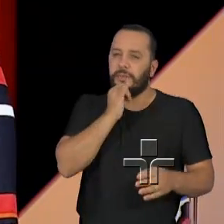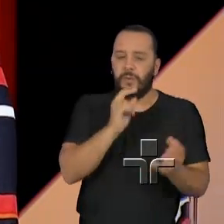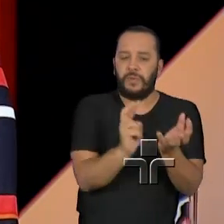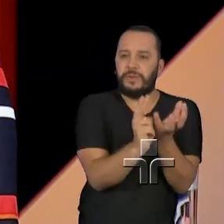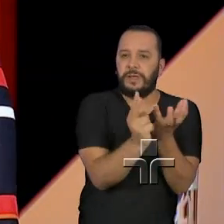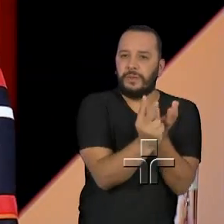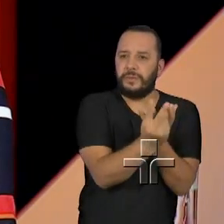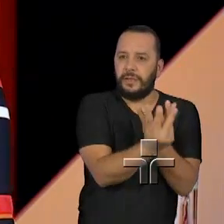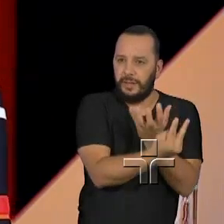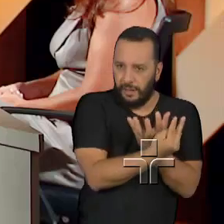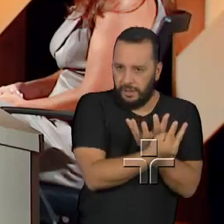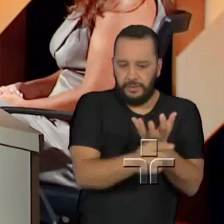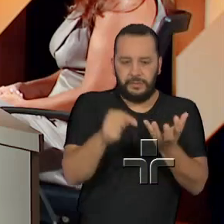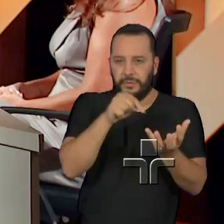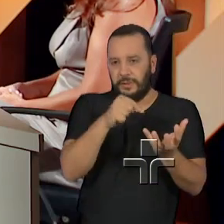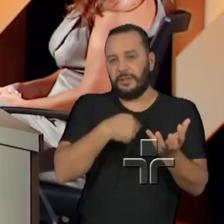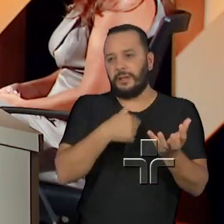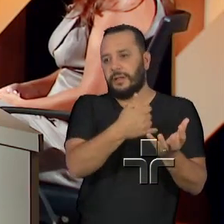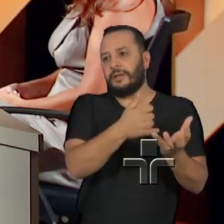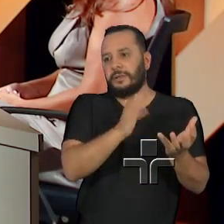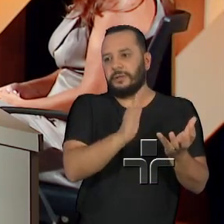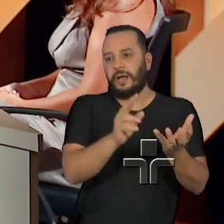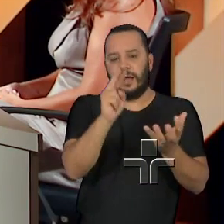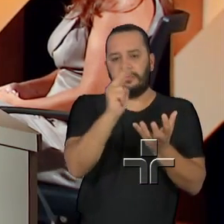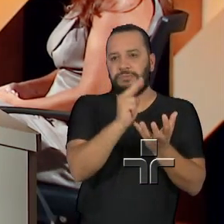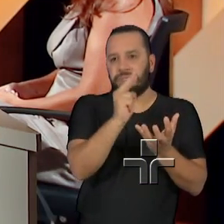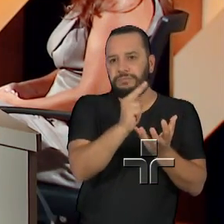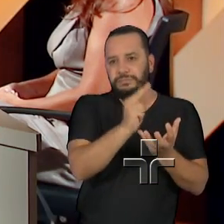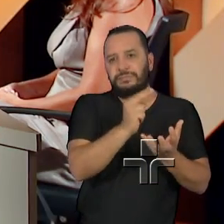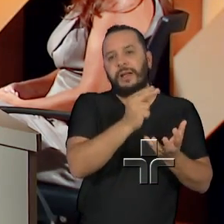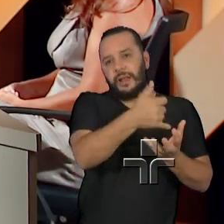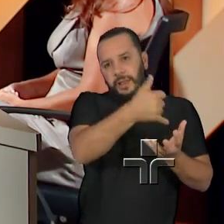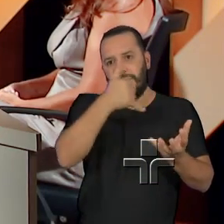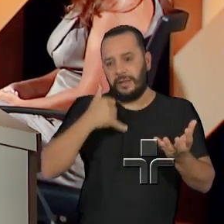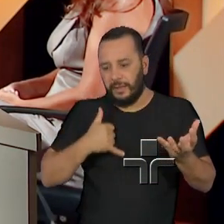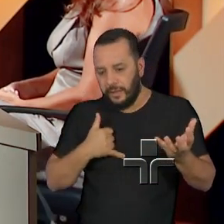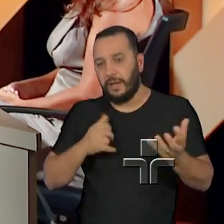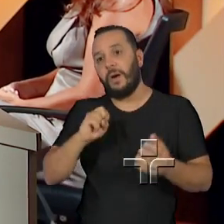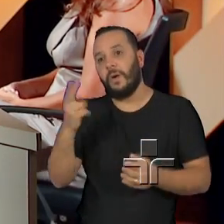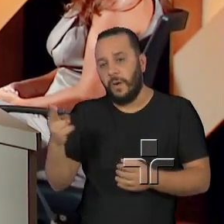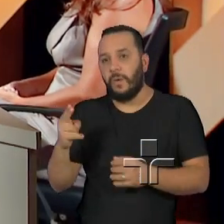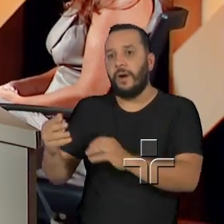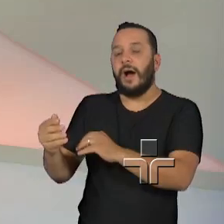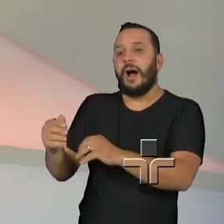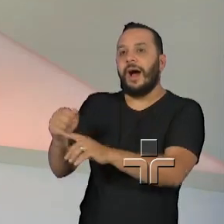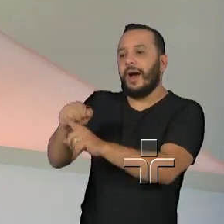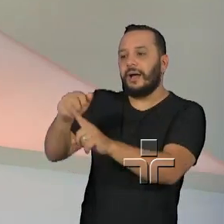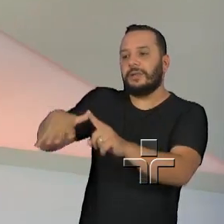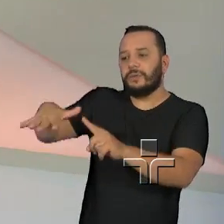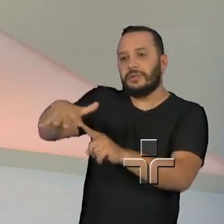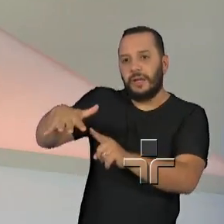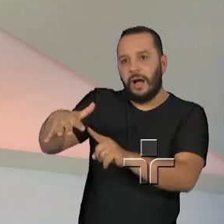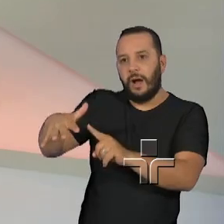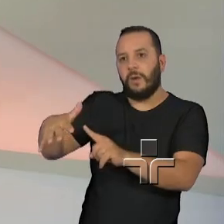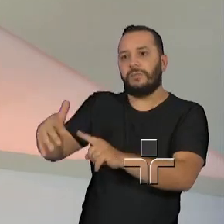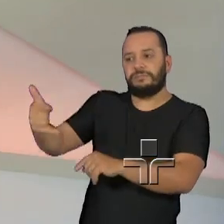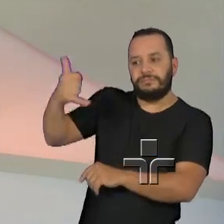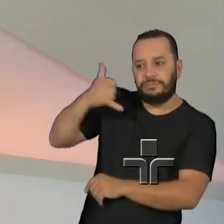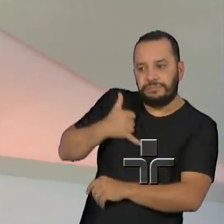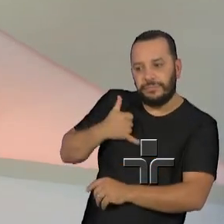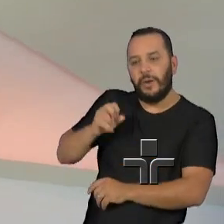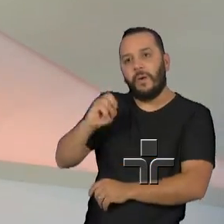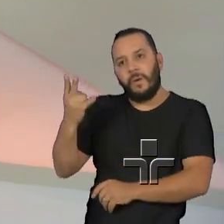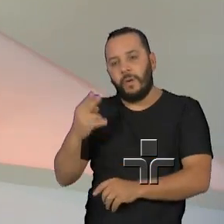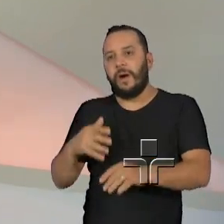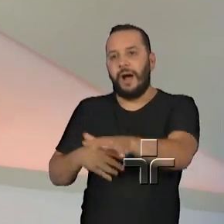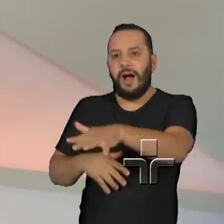é feito para identificar a necessidade e a forma de atuação. Ou é assistência social, ou é saúde, as pessoas de cada